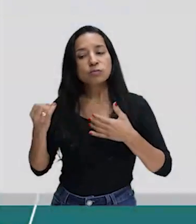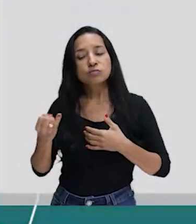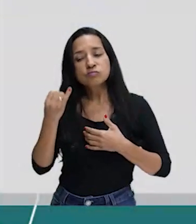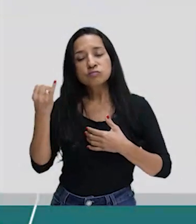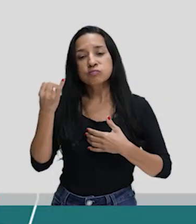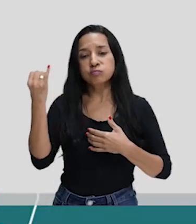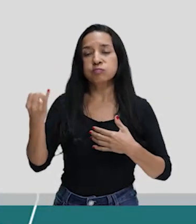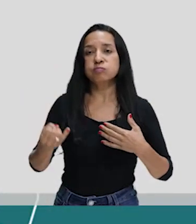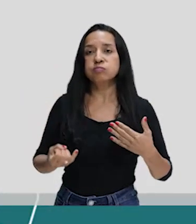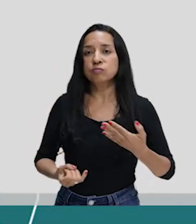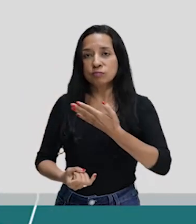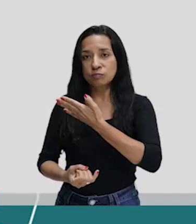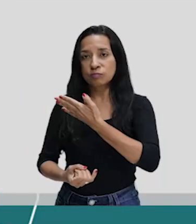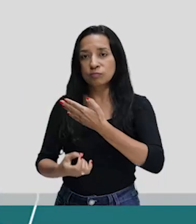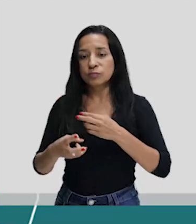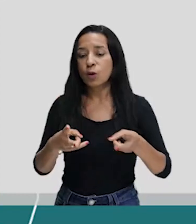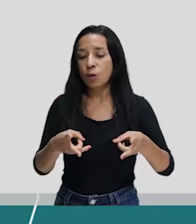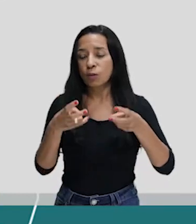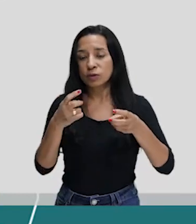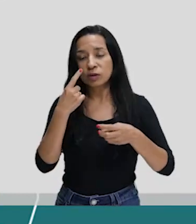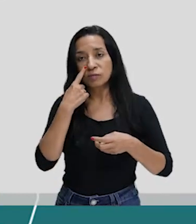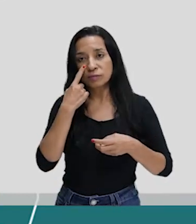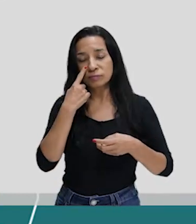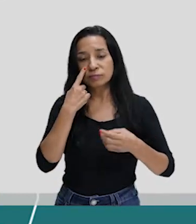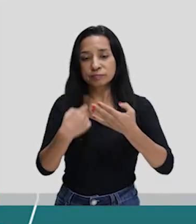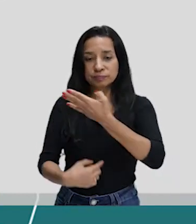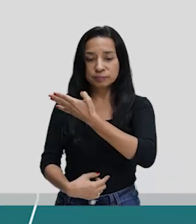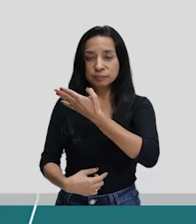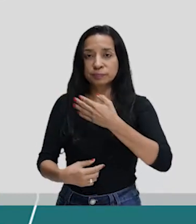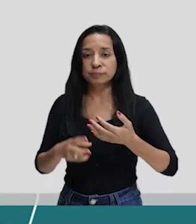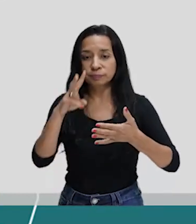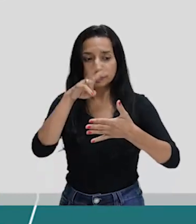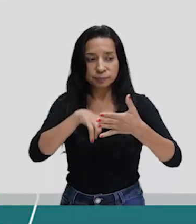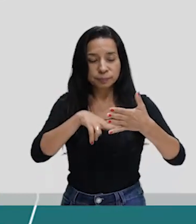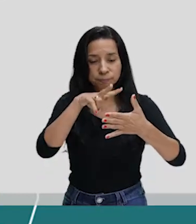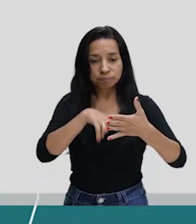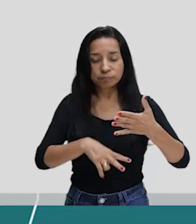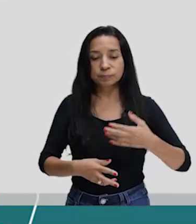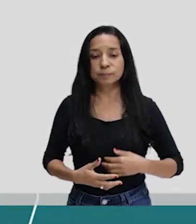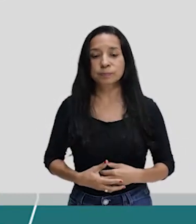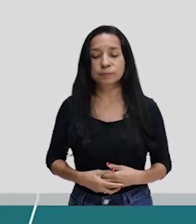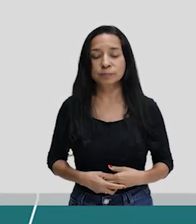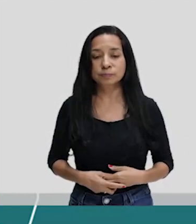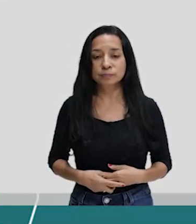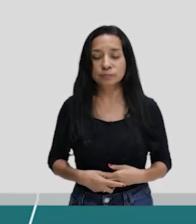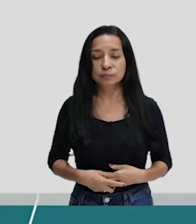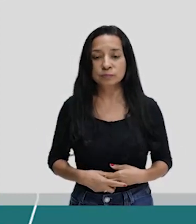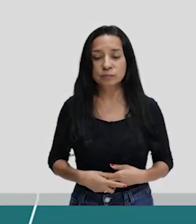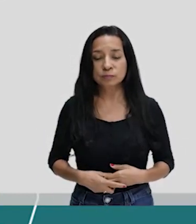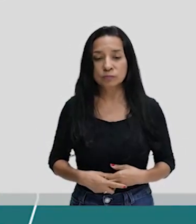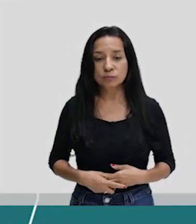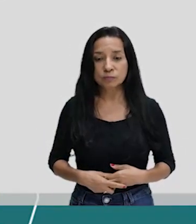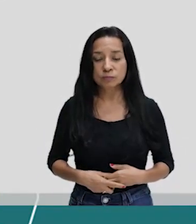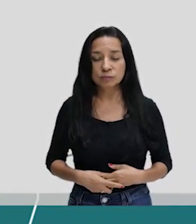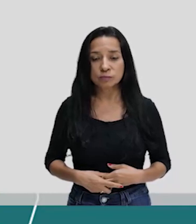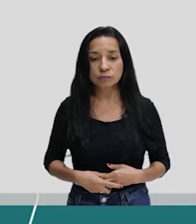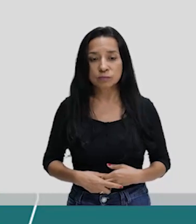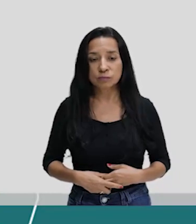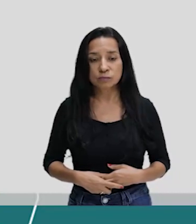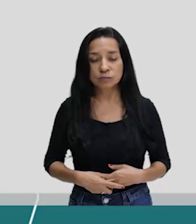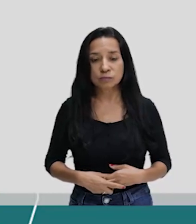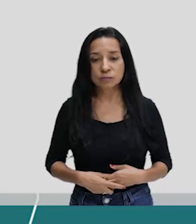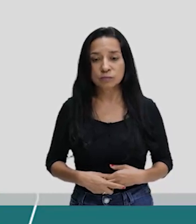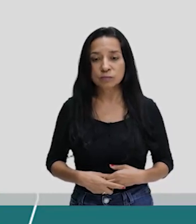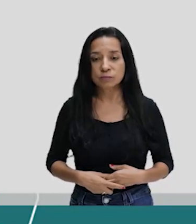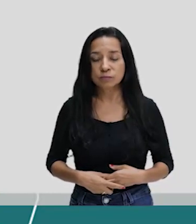gente. Observem isso aqui. Muscelinosas como brumas diurnas. Descem do ocaso